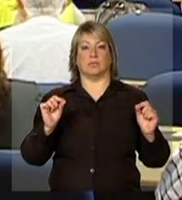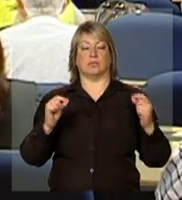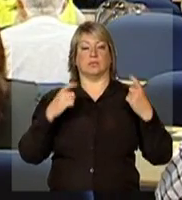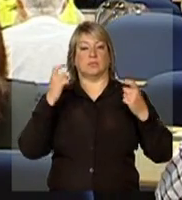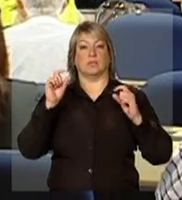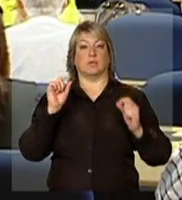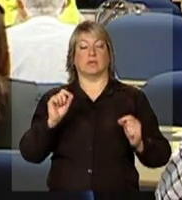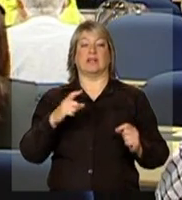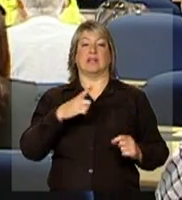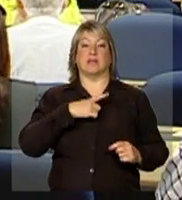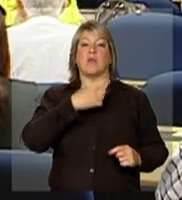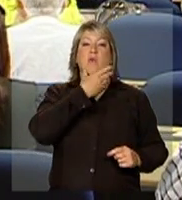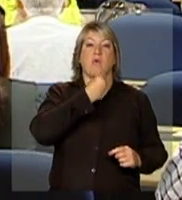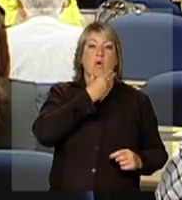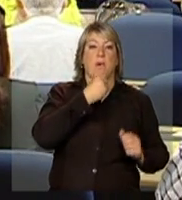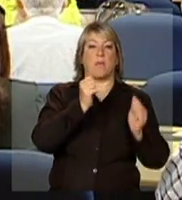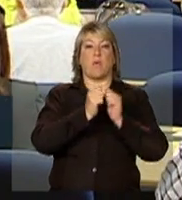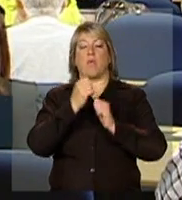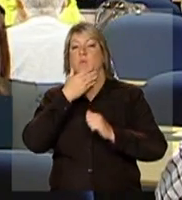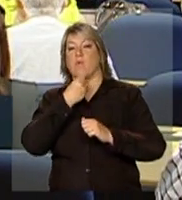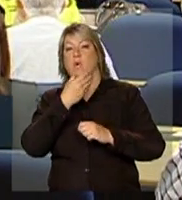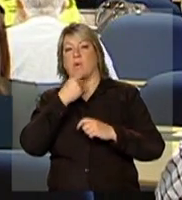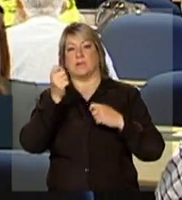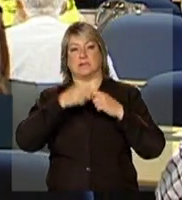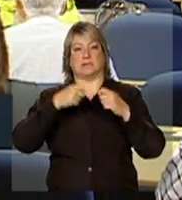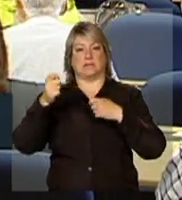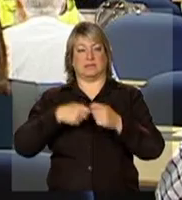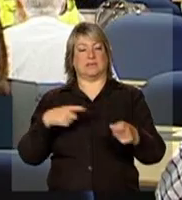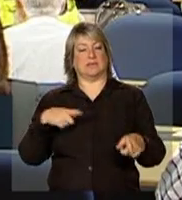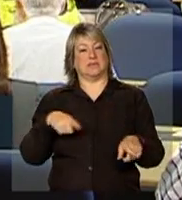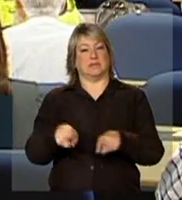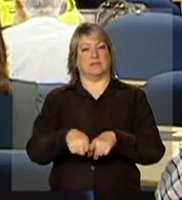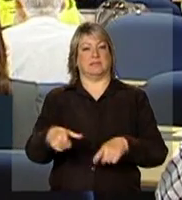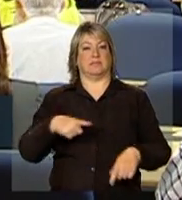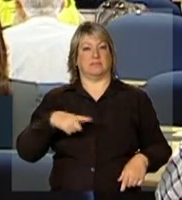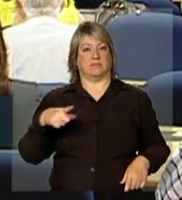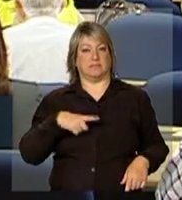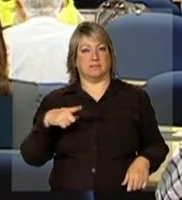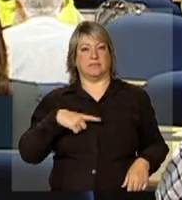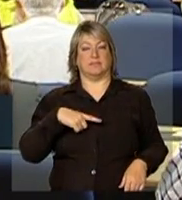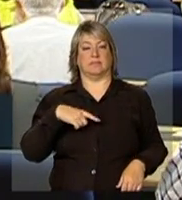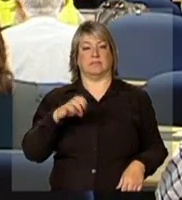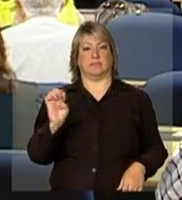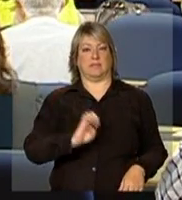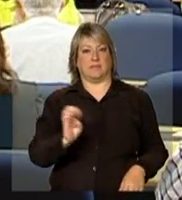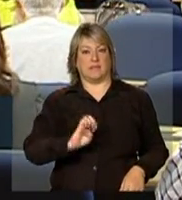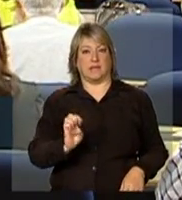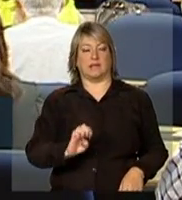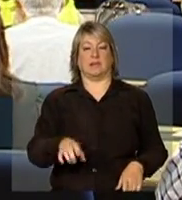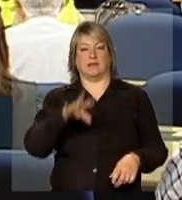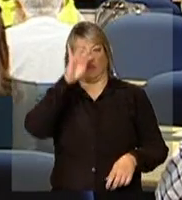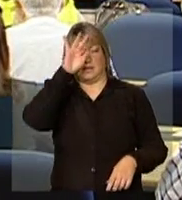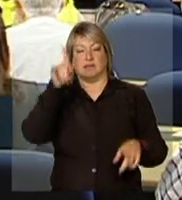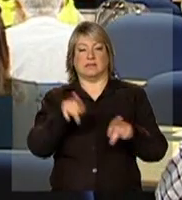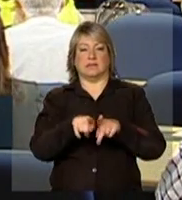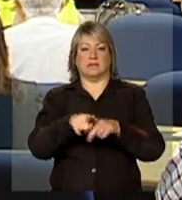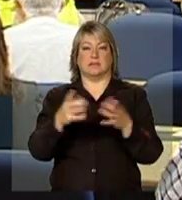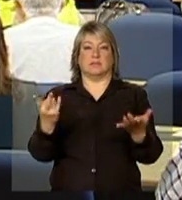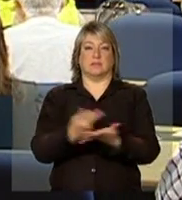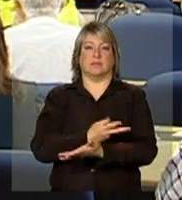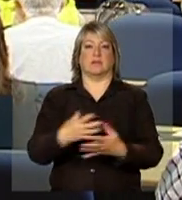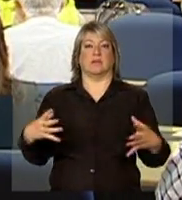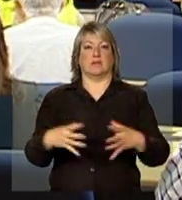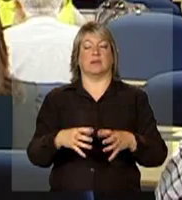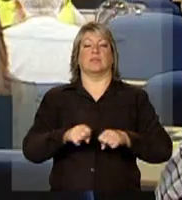homens que fazem sexo com homens, que tem que ser observado um certo recrudescimento nessa população e também mulheres, mulheres nessa faixa etária. Próximo,